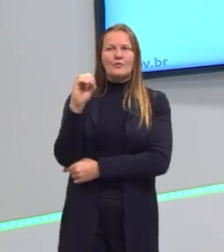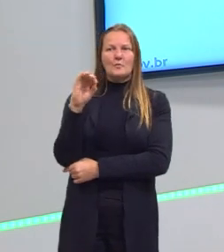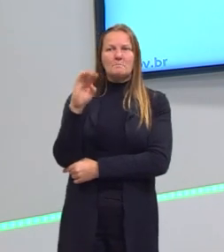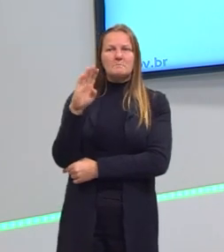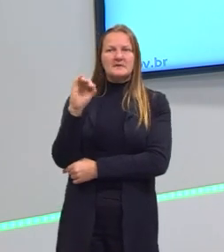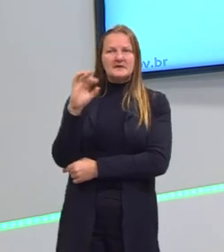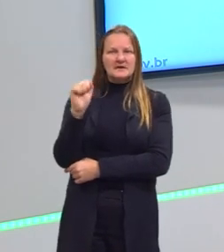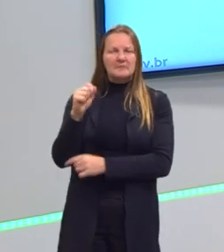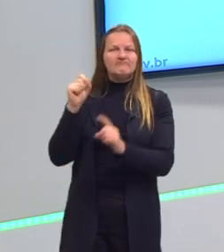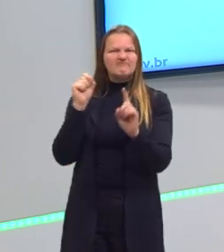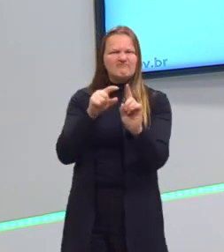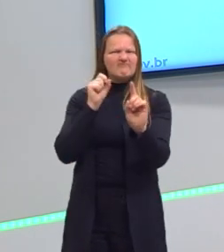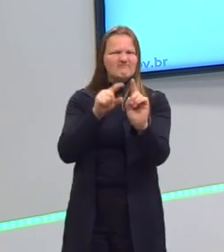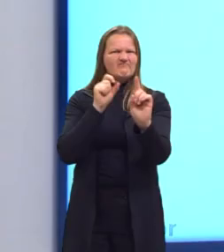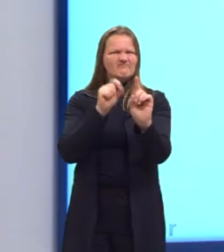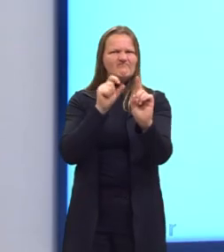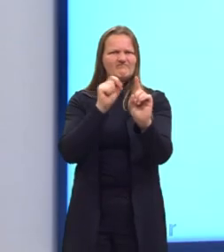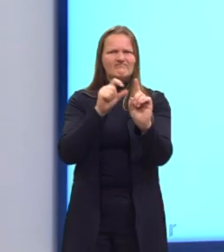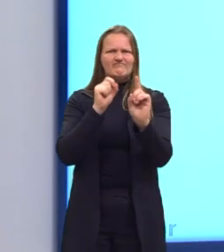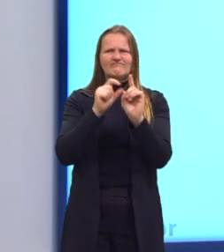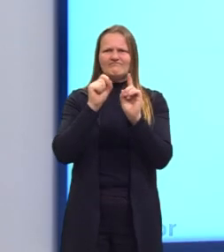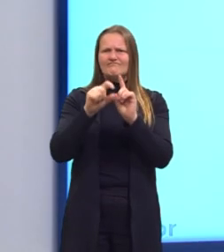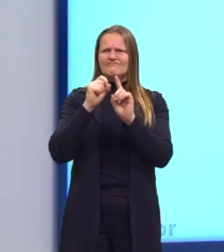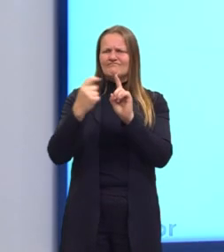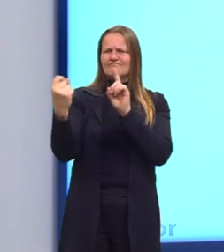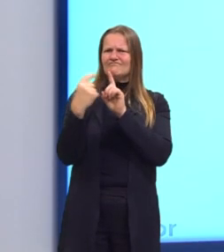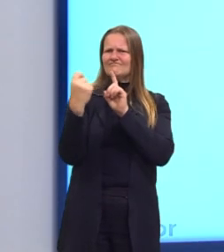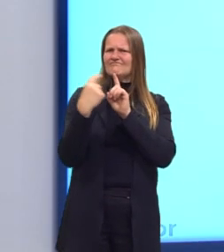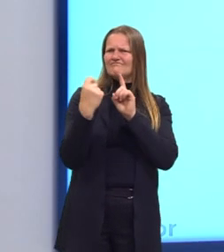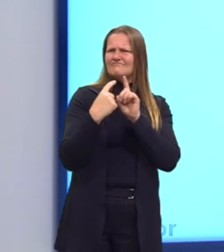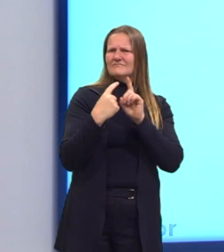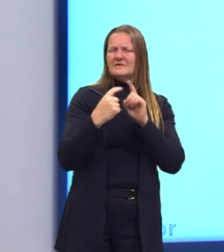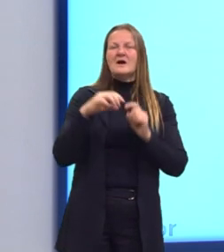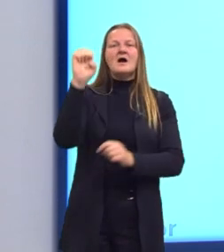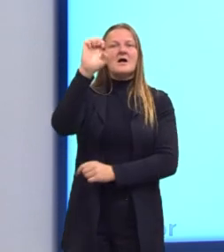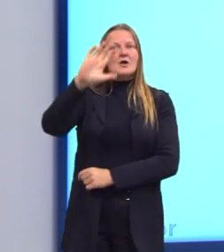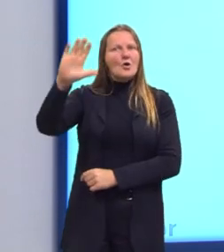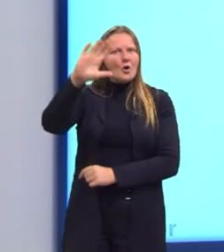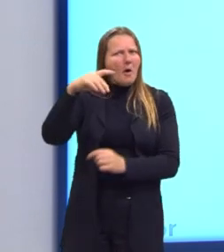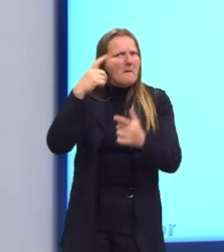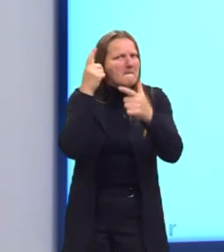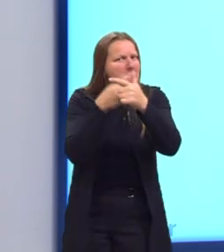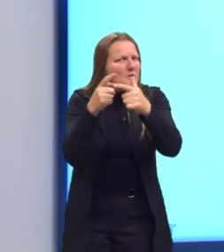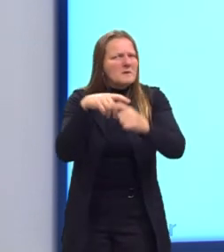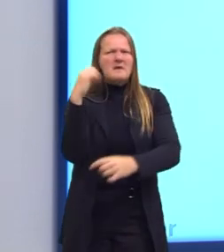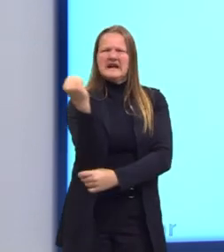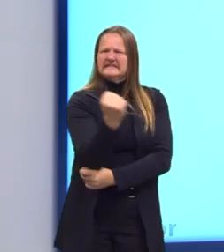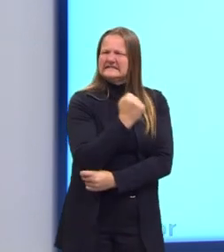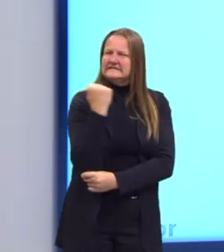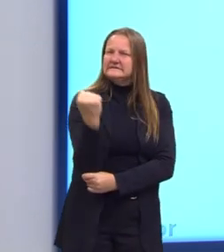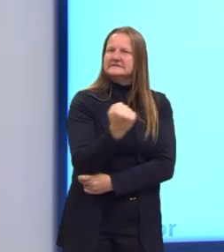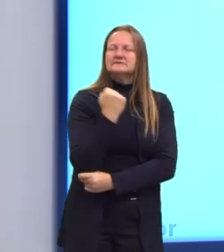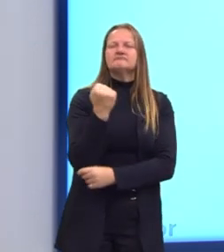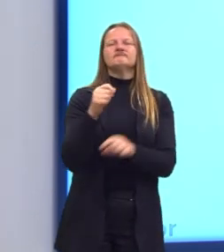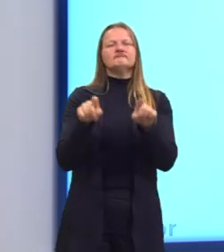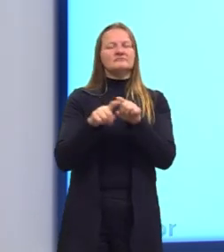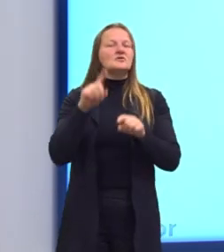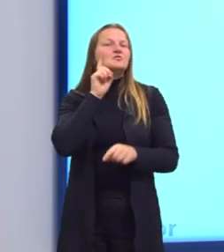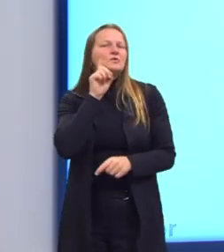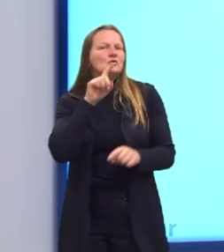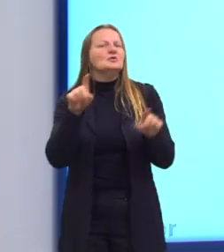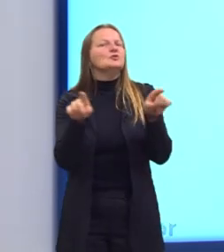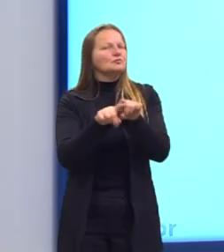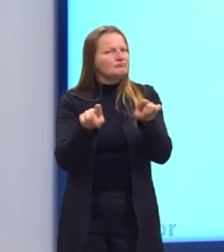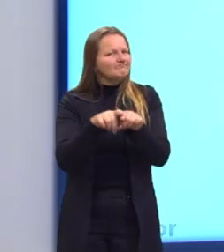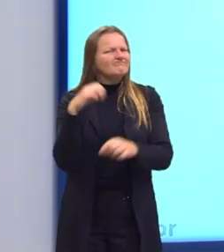muito influenciado pela questão da xenofobia. A Europa tem esse problema muito grave, os Estados Unidos,